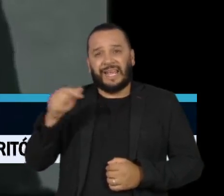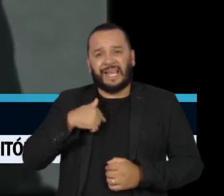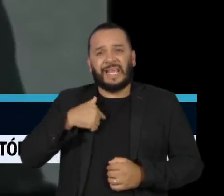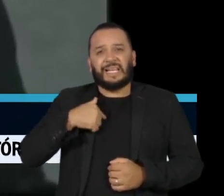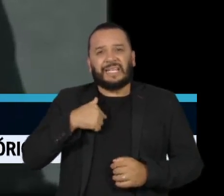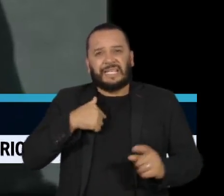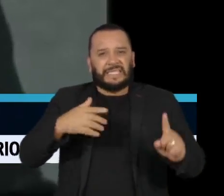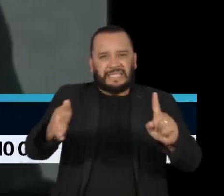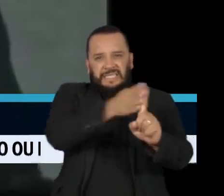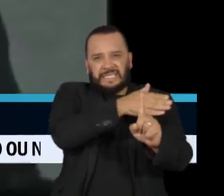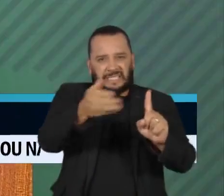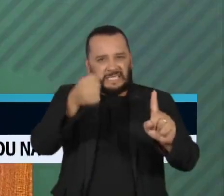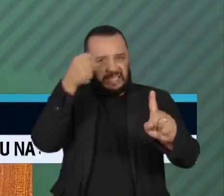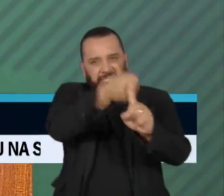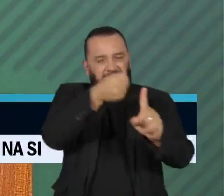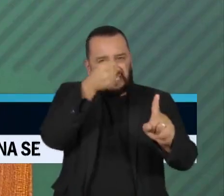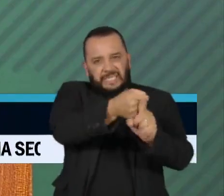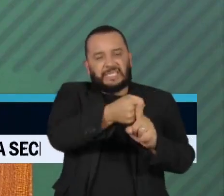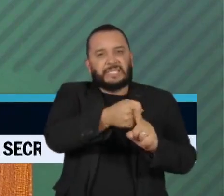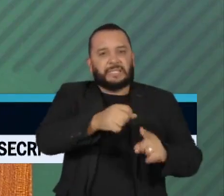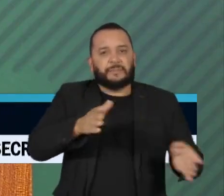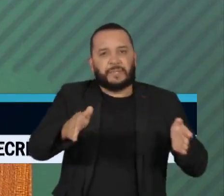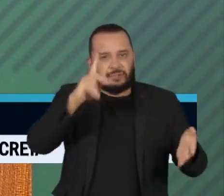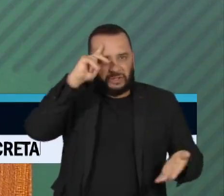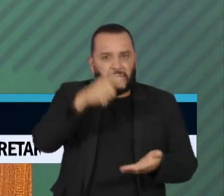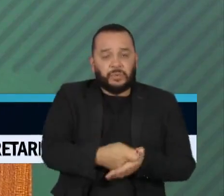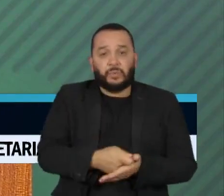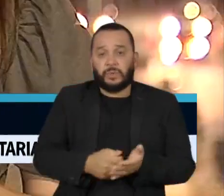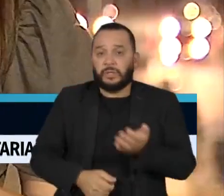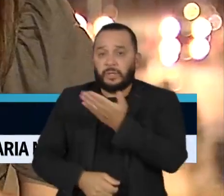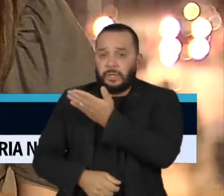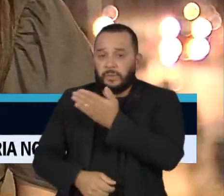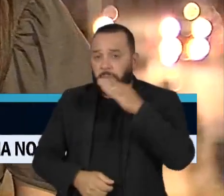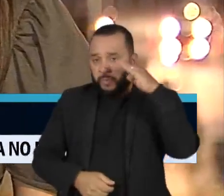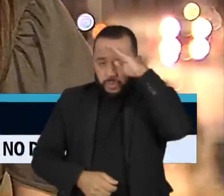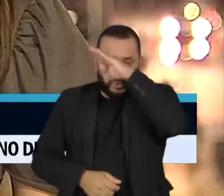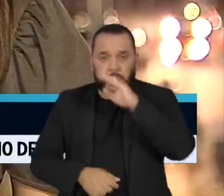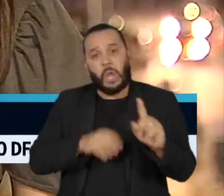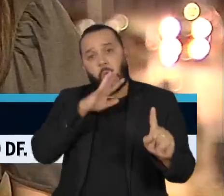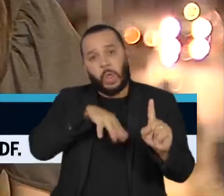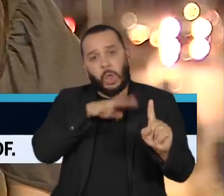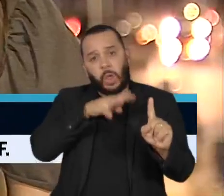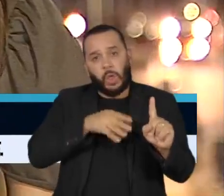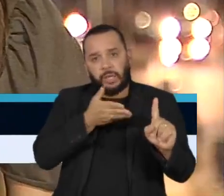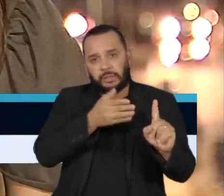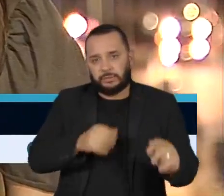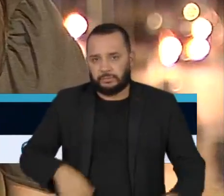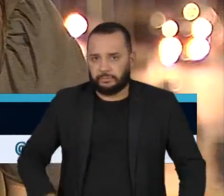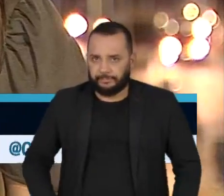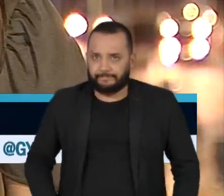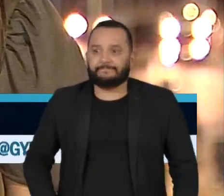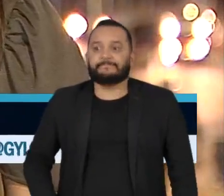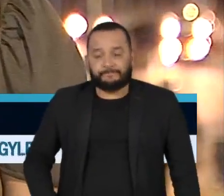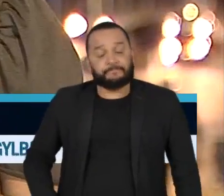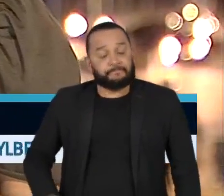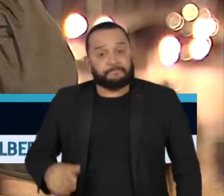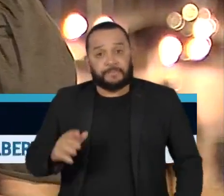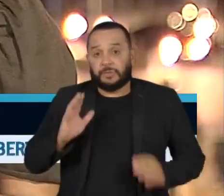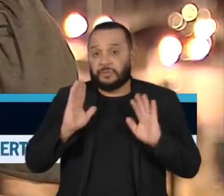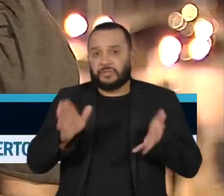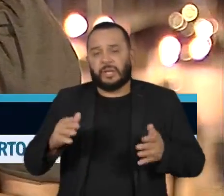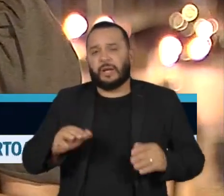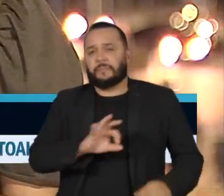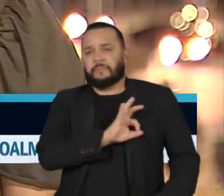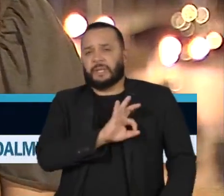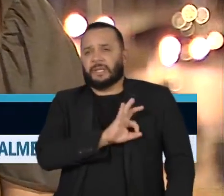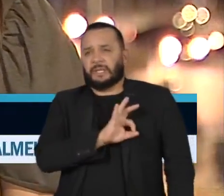ditadura militar, aclamado pelo ex-presidente Jair Bolsonaro. Diante de uma relação desgastada com os militares, os